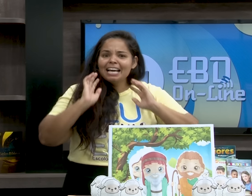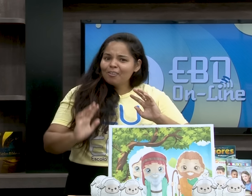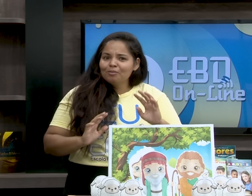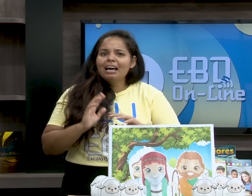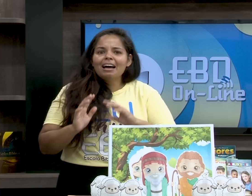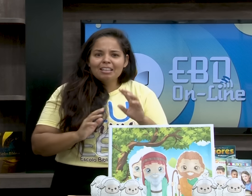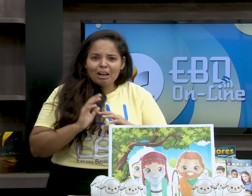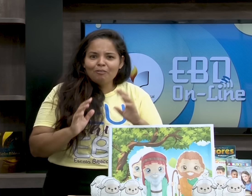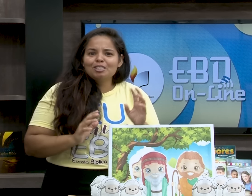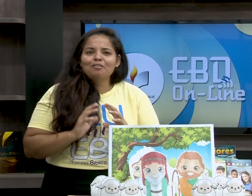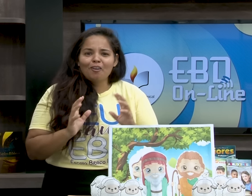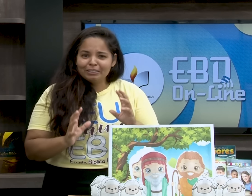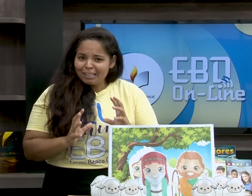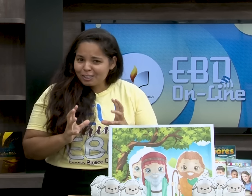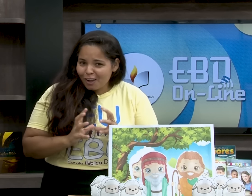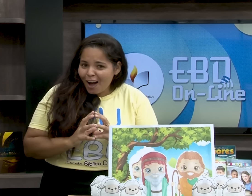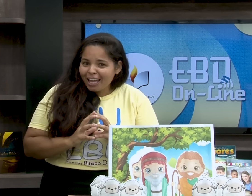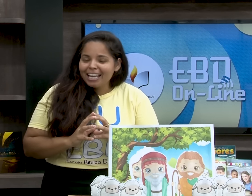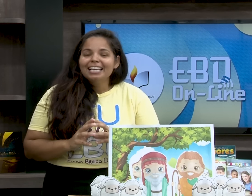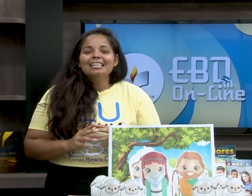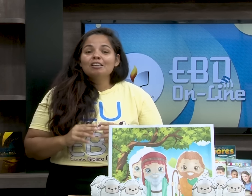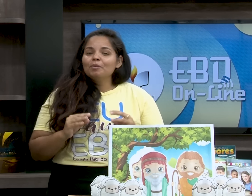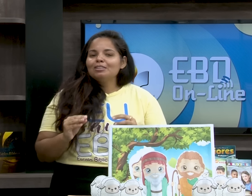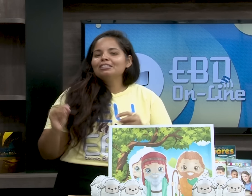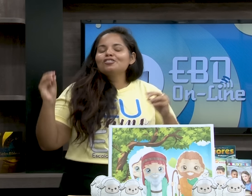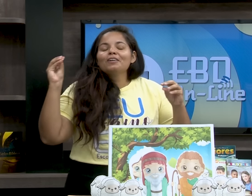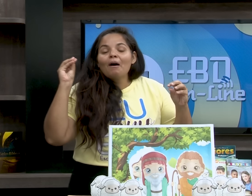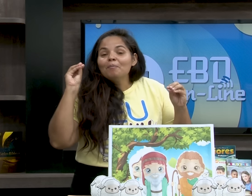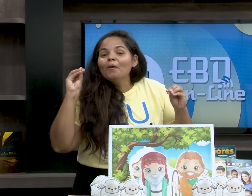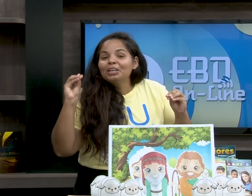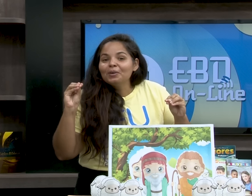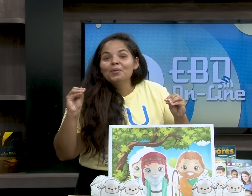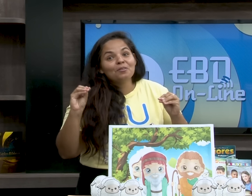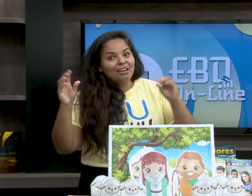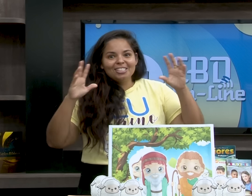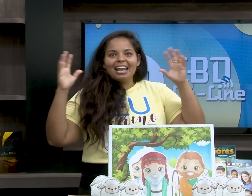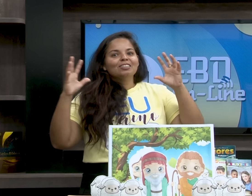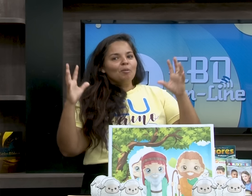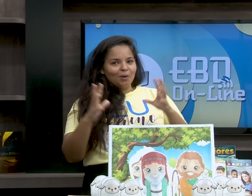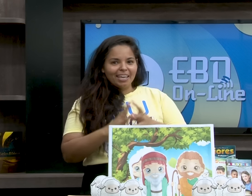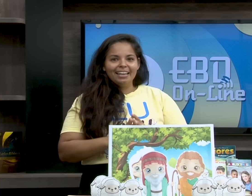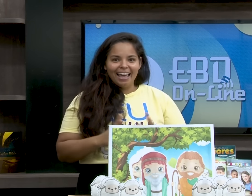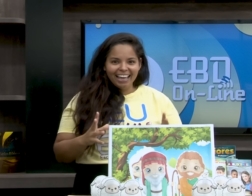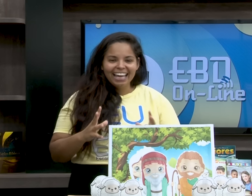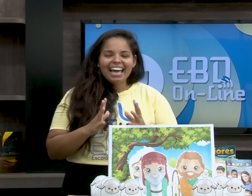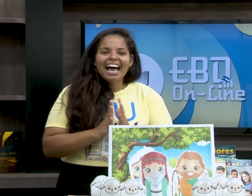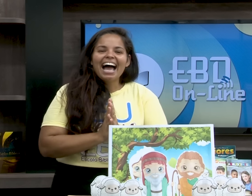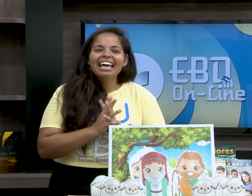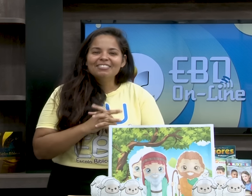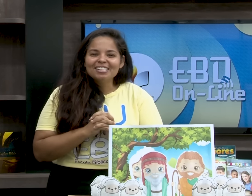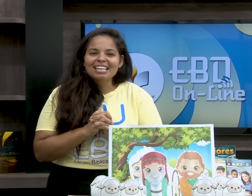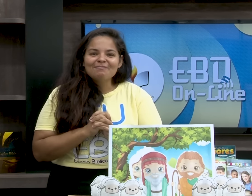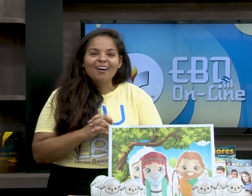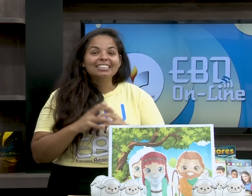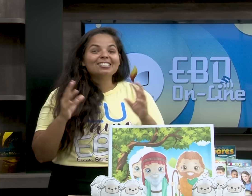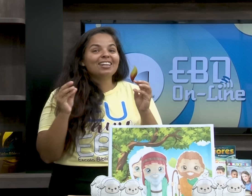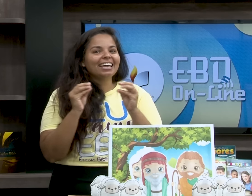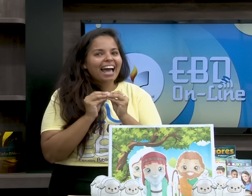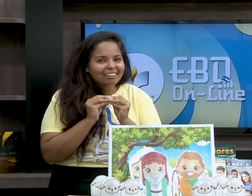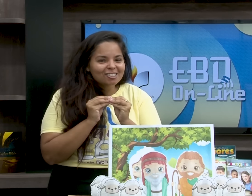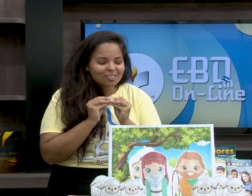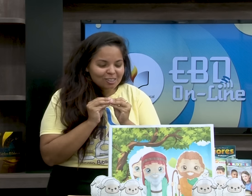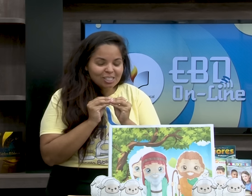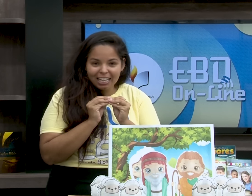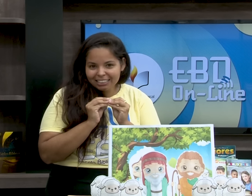E aí na hora que você for contar a história, se possível desligar um pouquinho o ventilador, porque, né, aí você pode